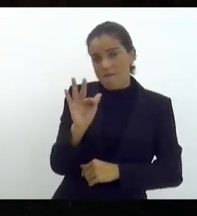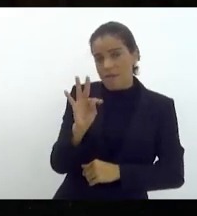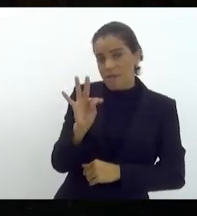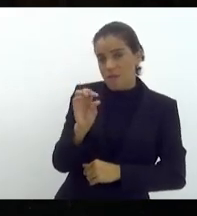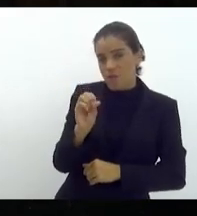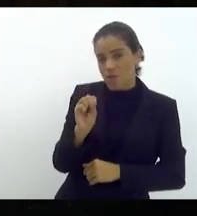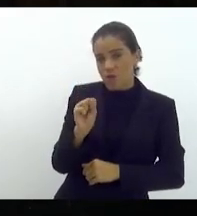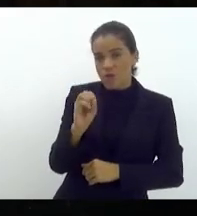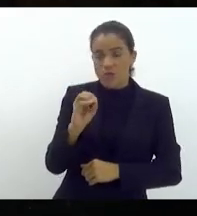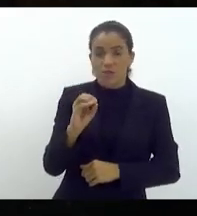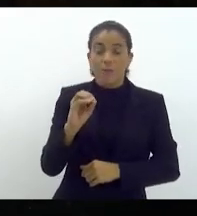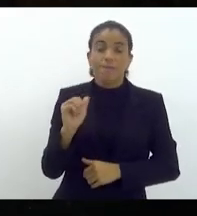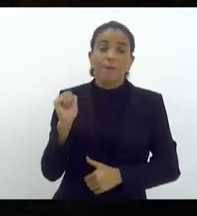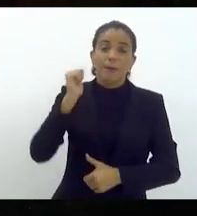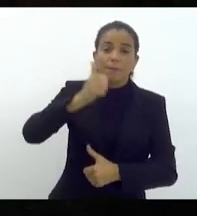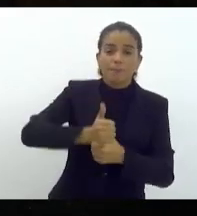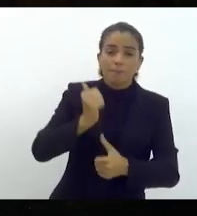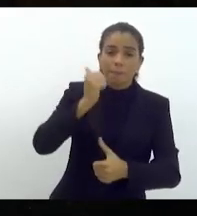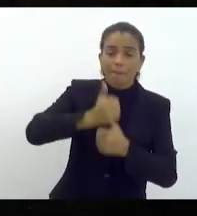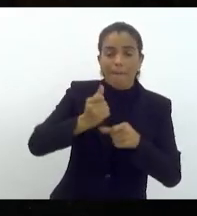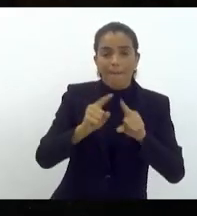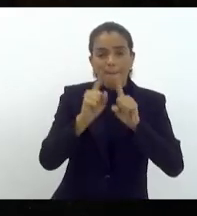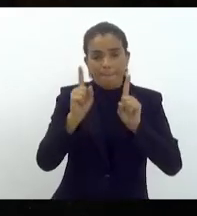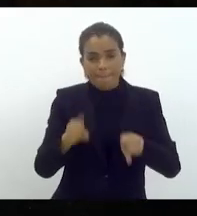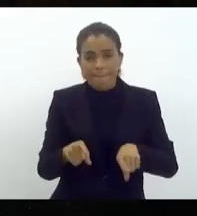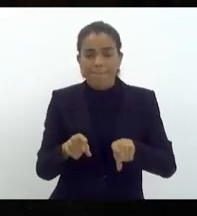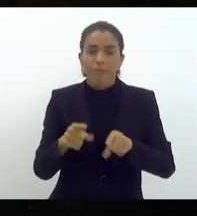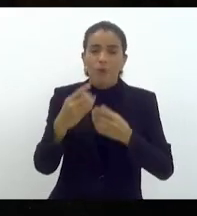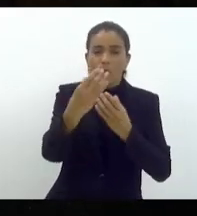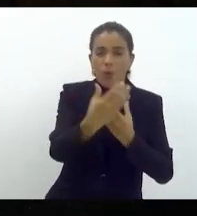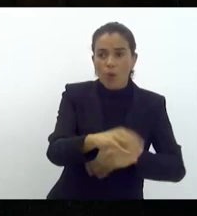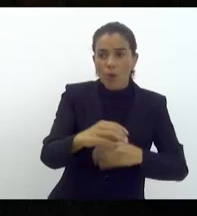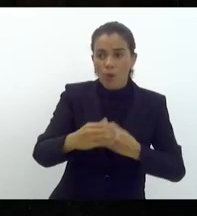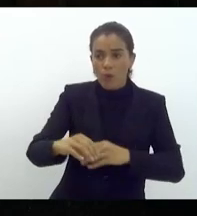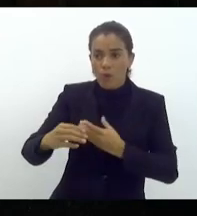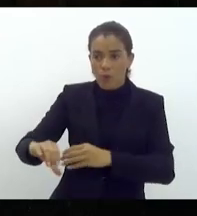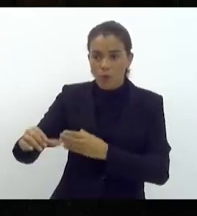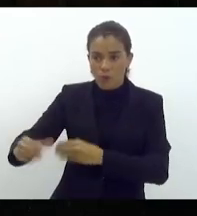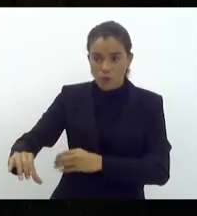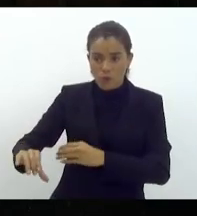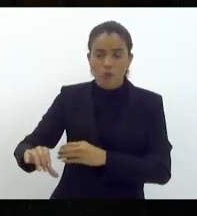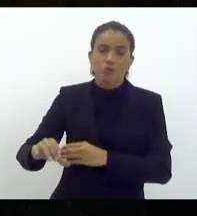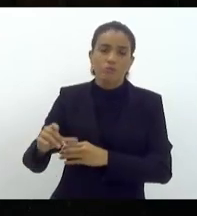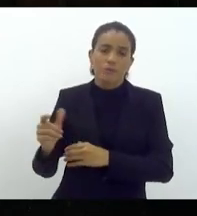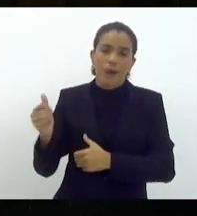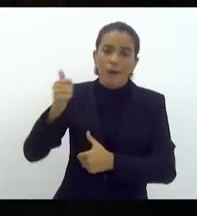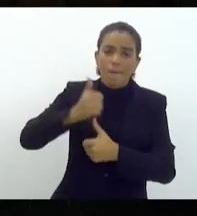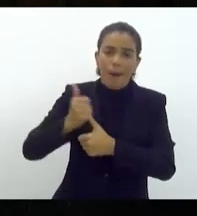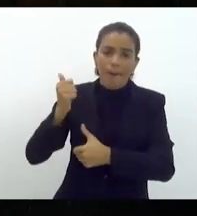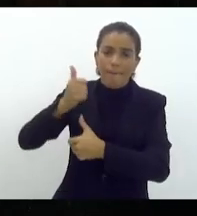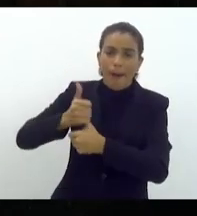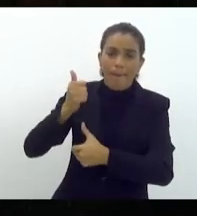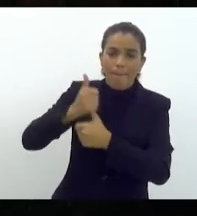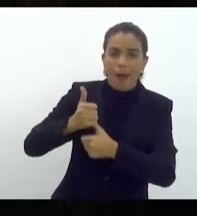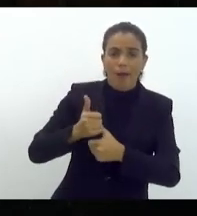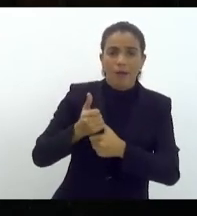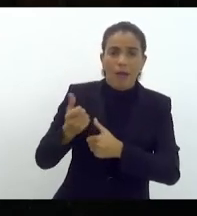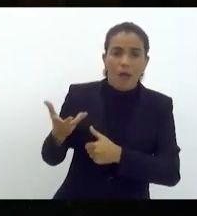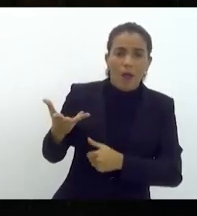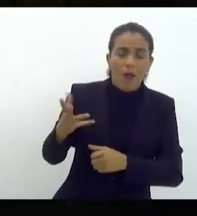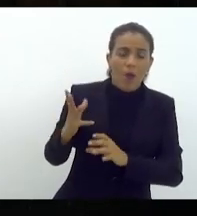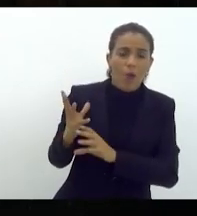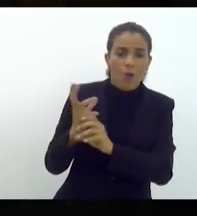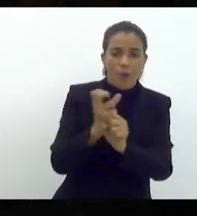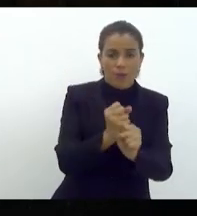recomposição de pessoal por meio de realização de concurso público para restabelecer o quadro de servidores compatível